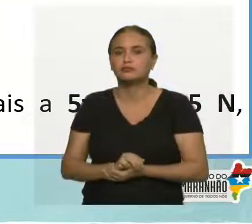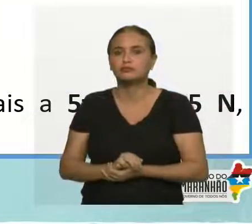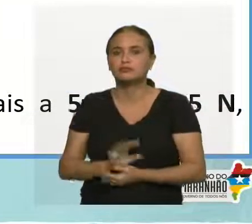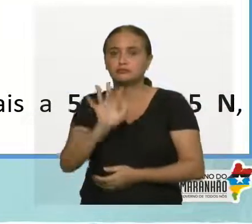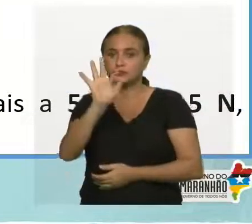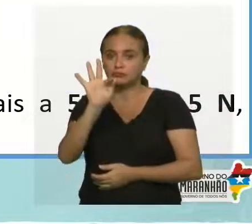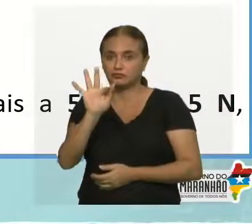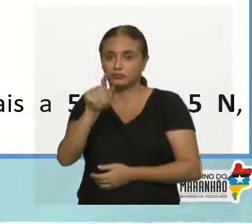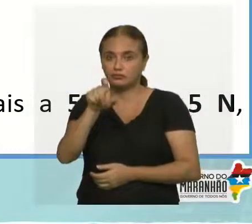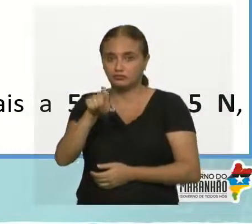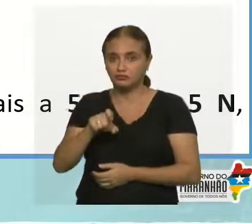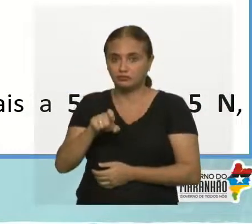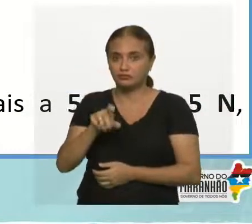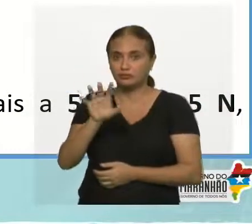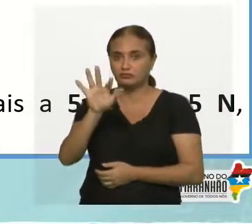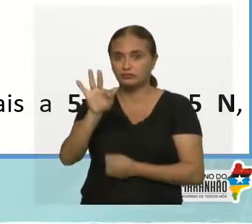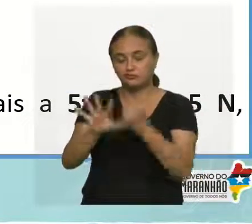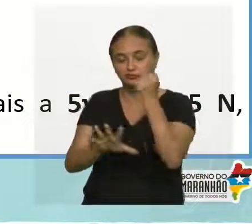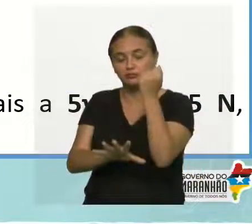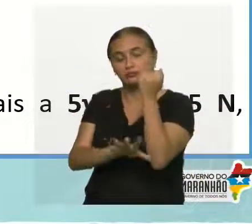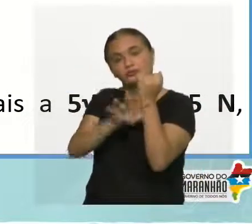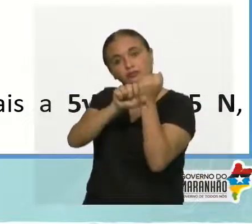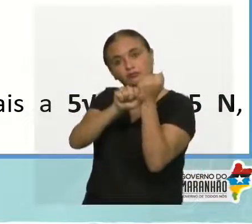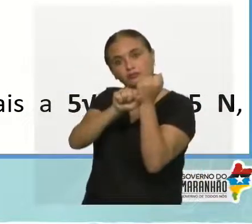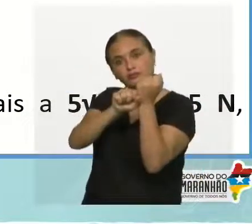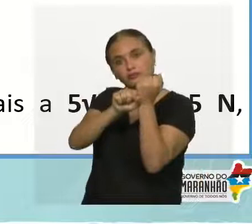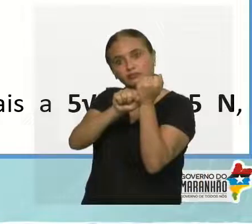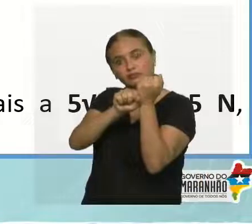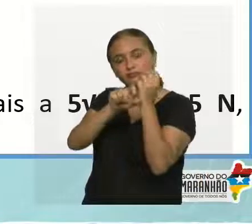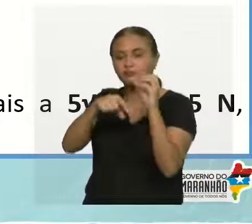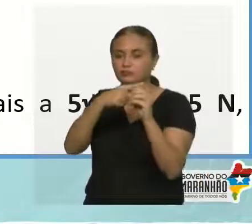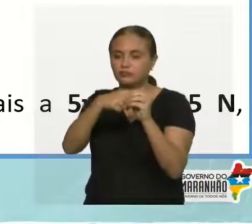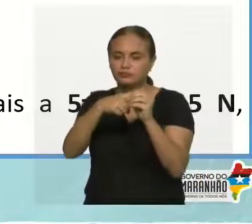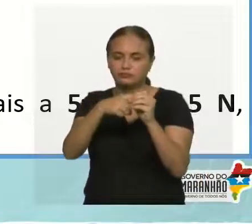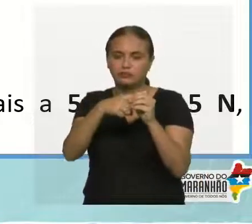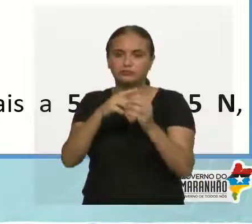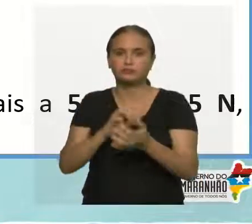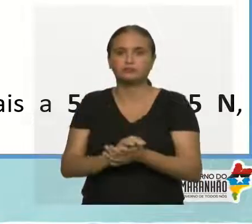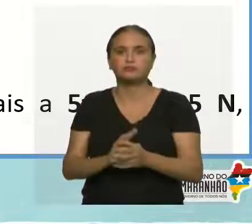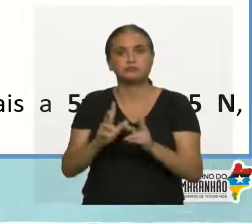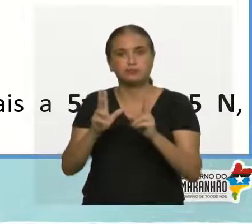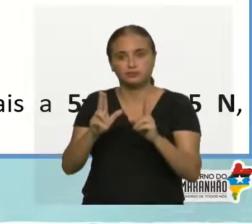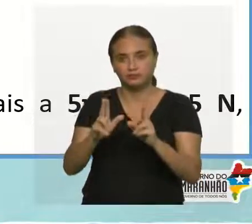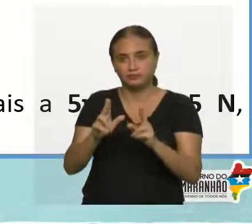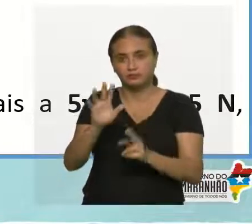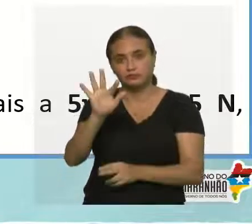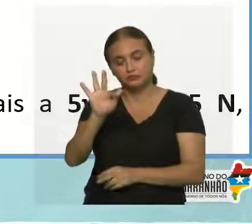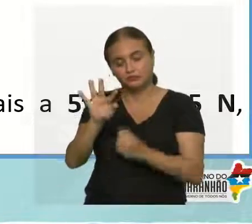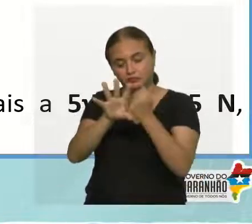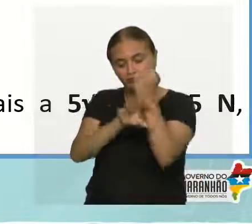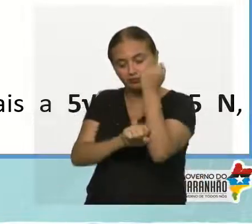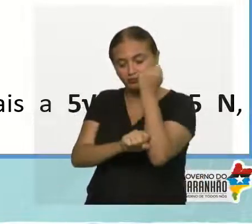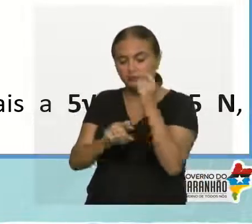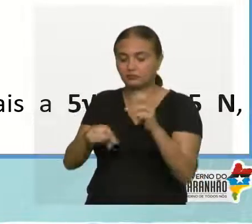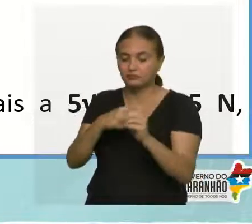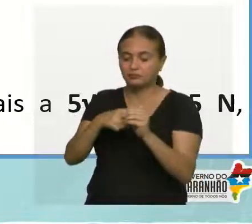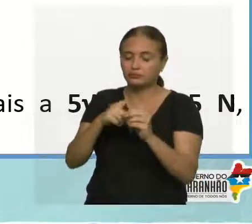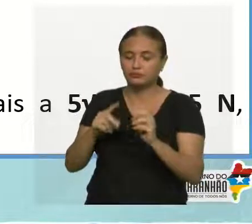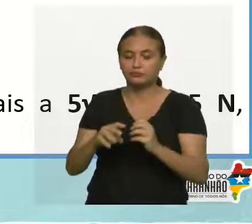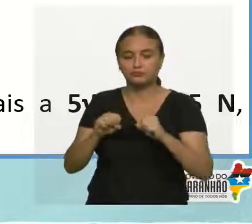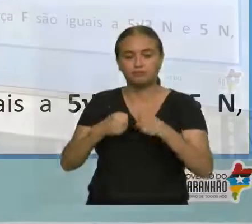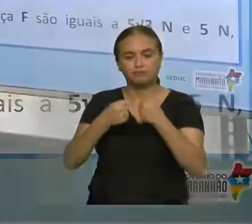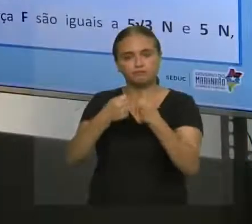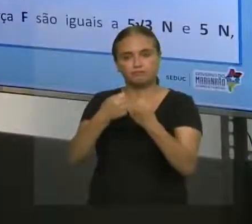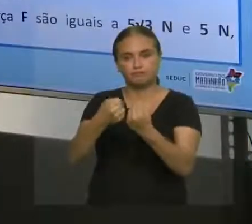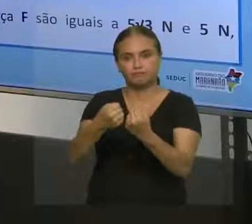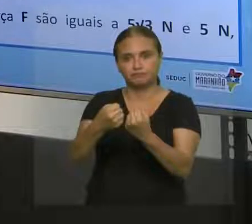F de X é F vezes o cosseno de teta e quem sobrou foi FY. FY é F vezes seno de teta. Então, o seria FX? Seria a força vezes o